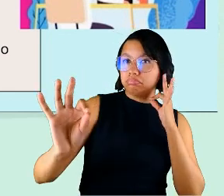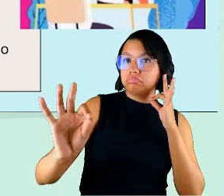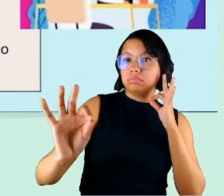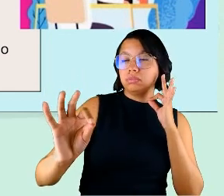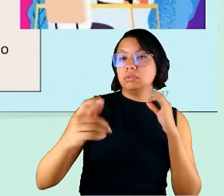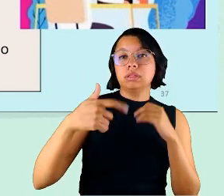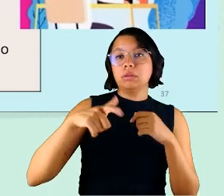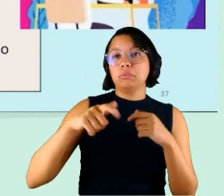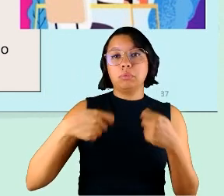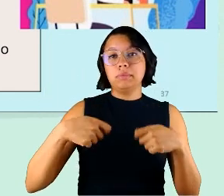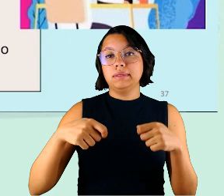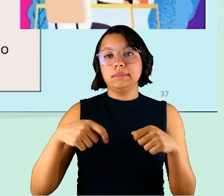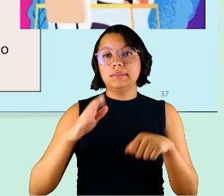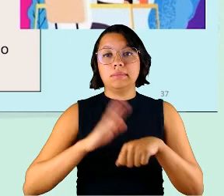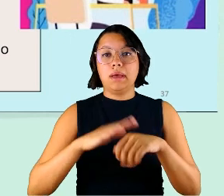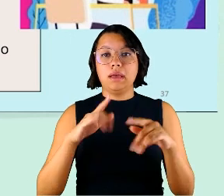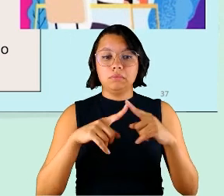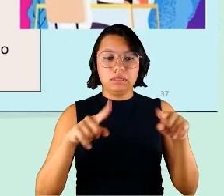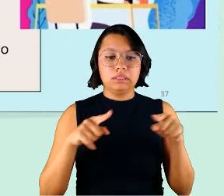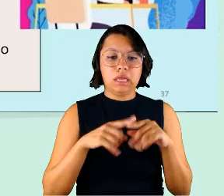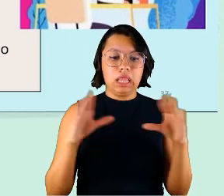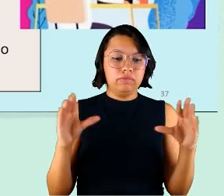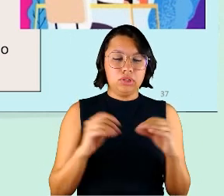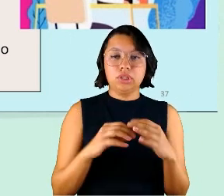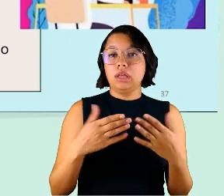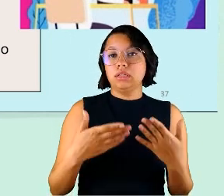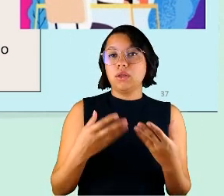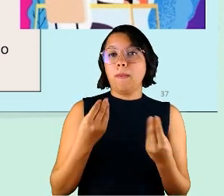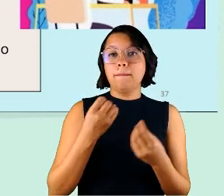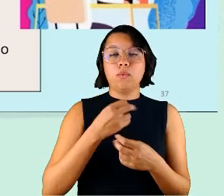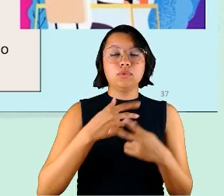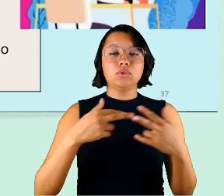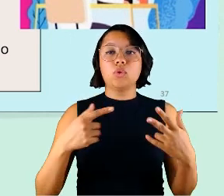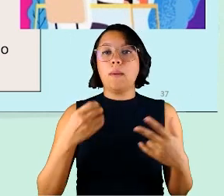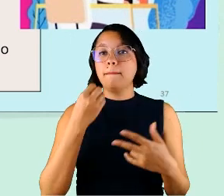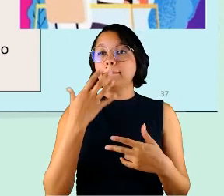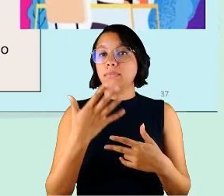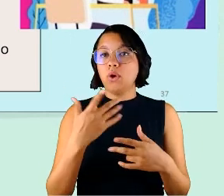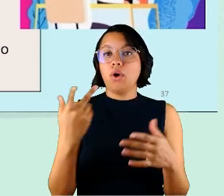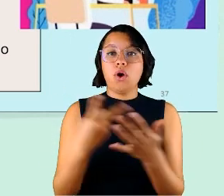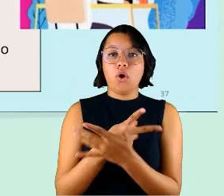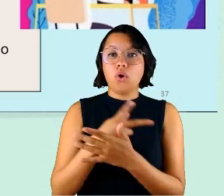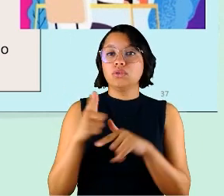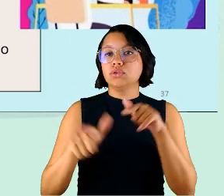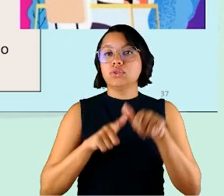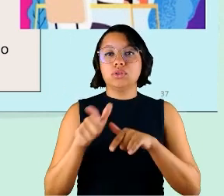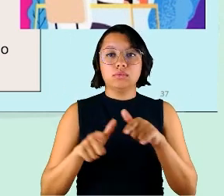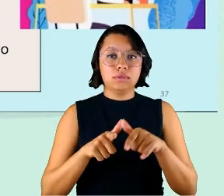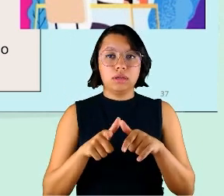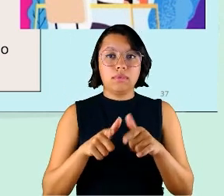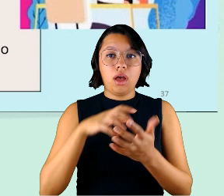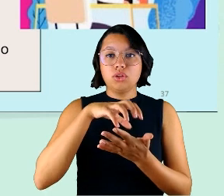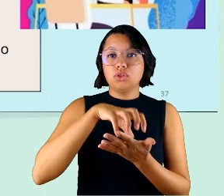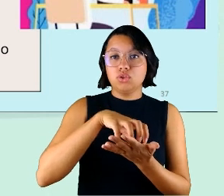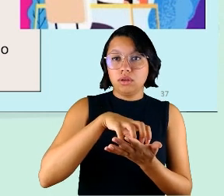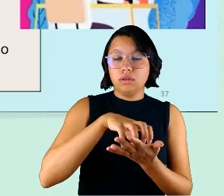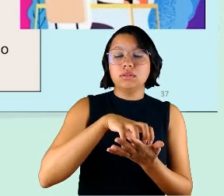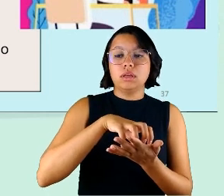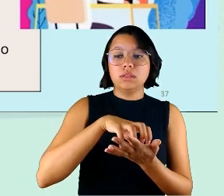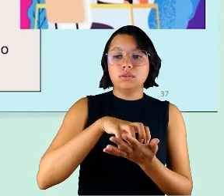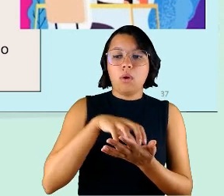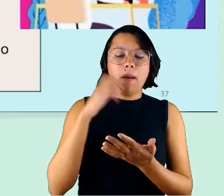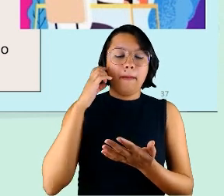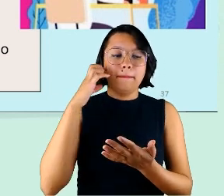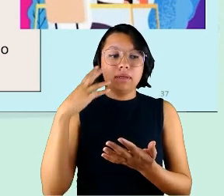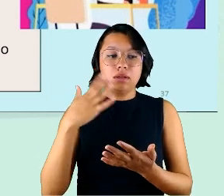várias coisas extremamente positivas que aconteceram no trabalho as organizações se debruçaram sobre a melhoria